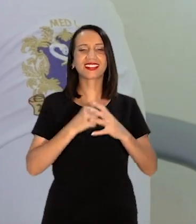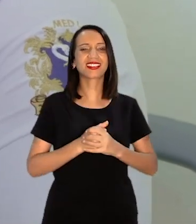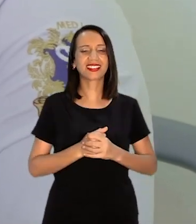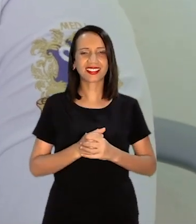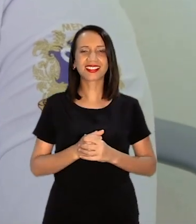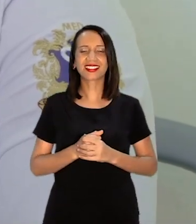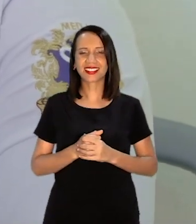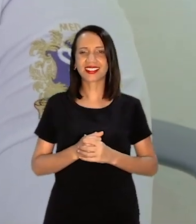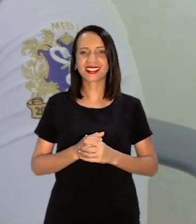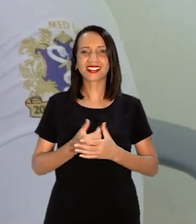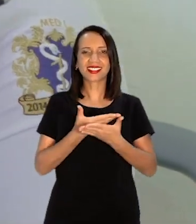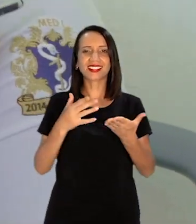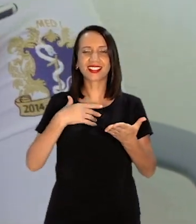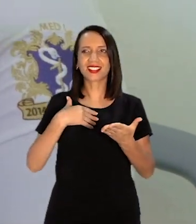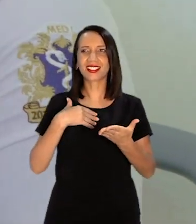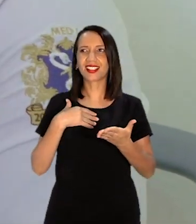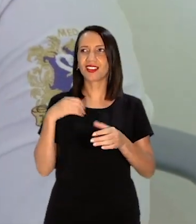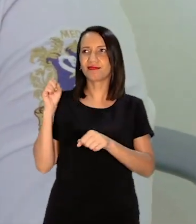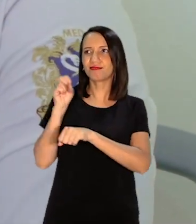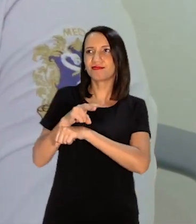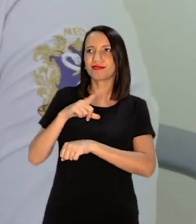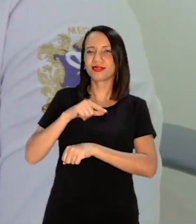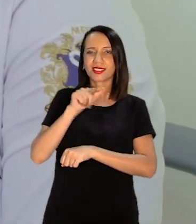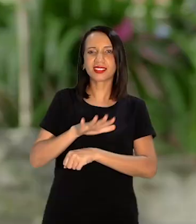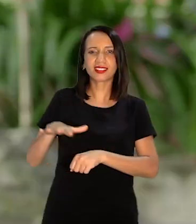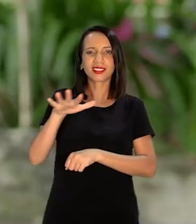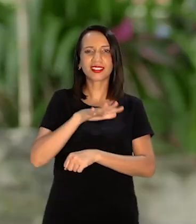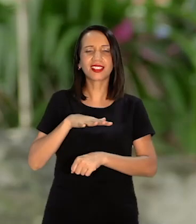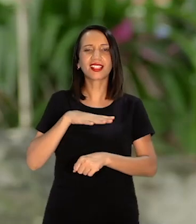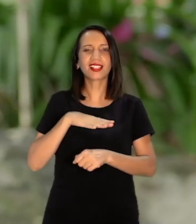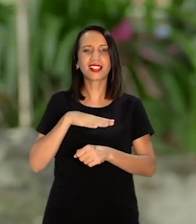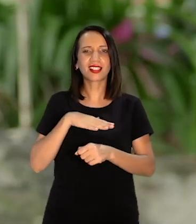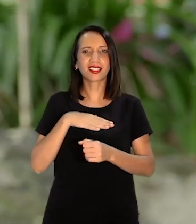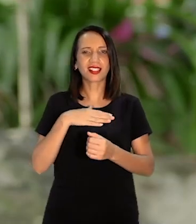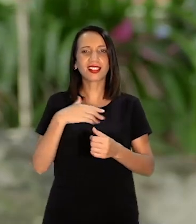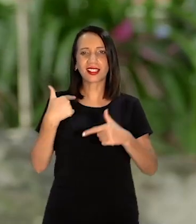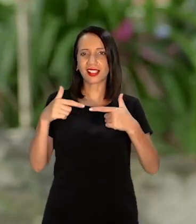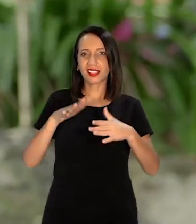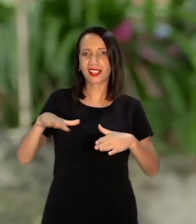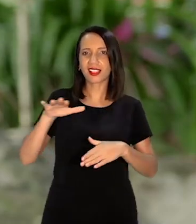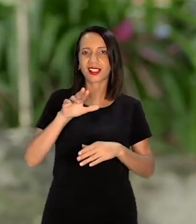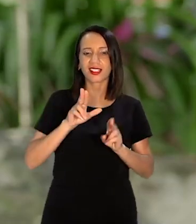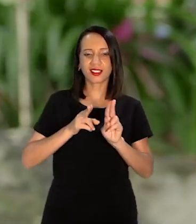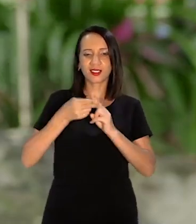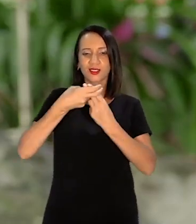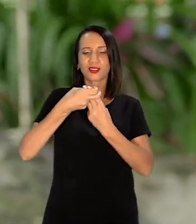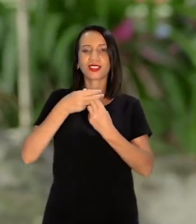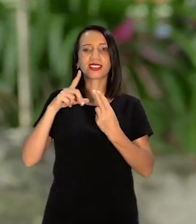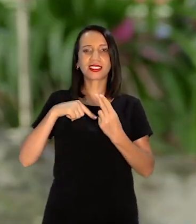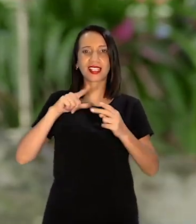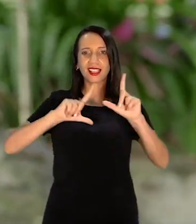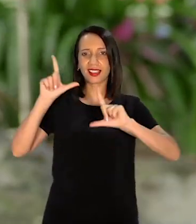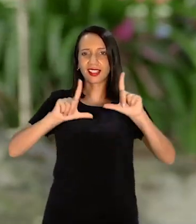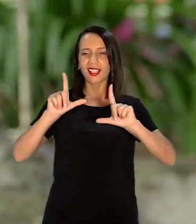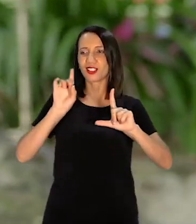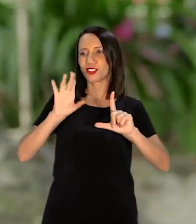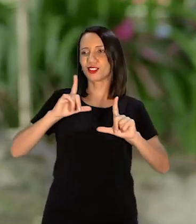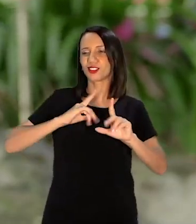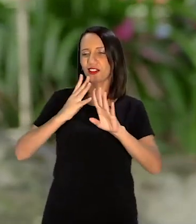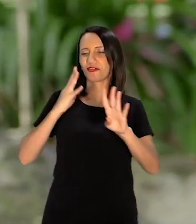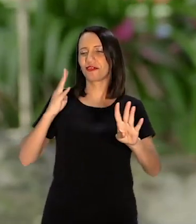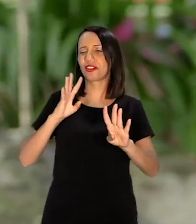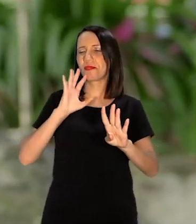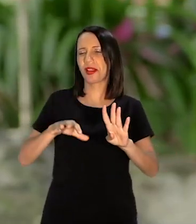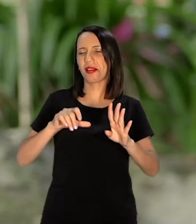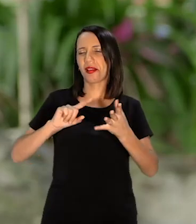Antes de eu entrar aqui Eu tinha aquela visão Do SUS Da TV O SUS é isso O SUS é aquilo É só fila E